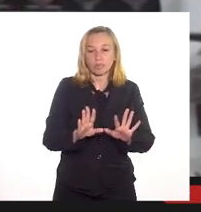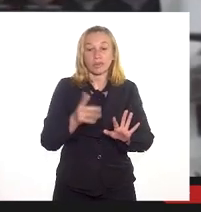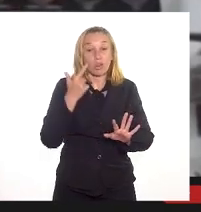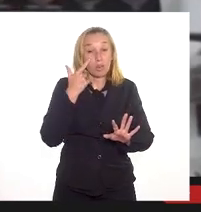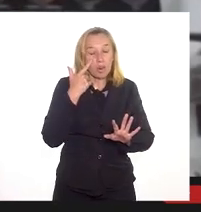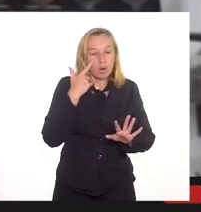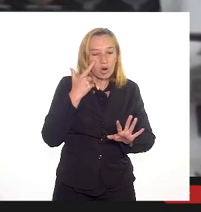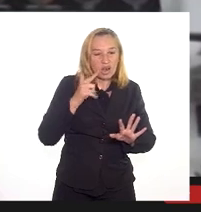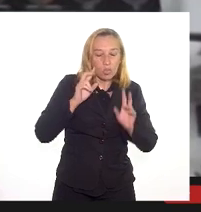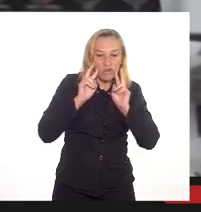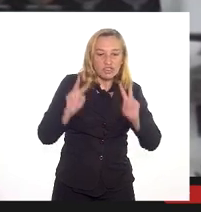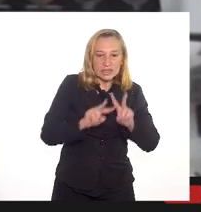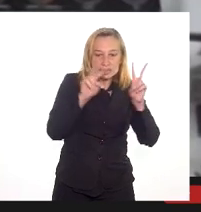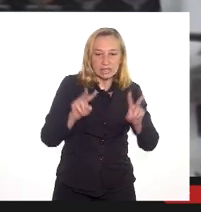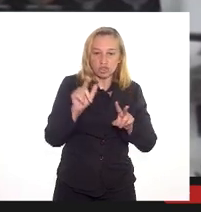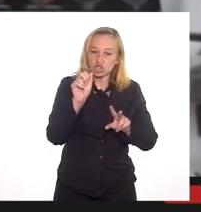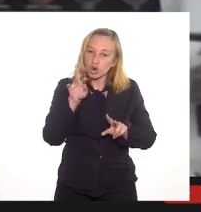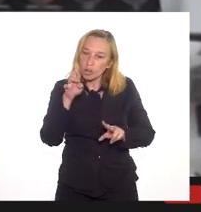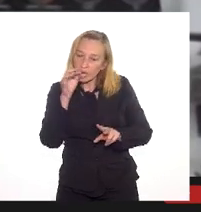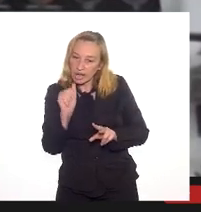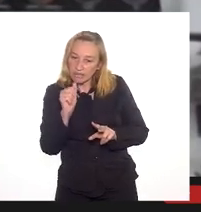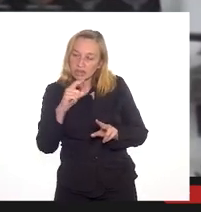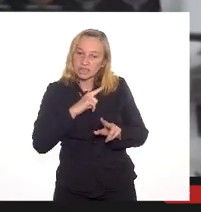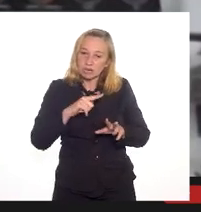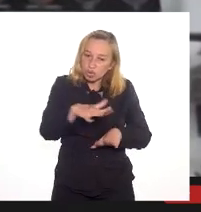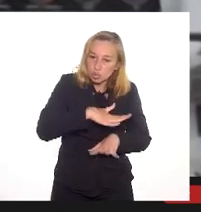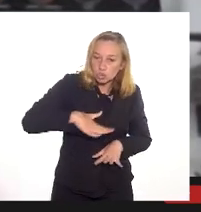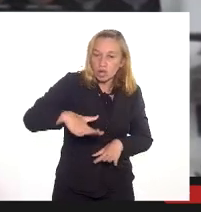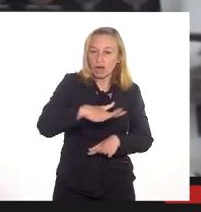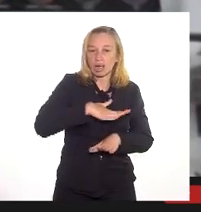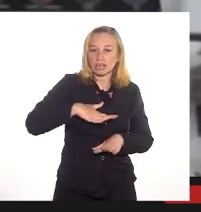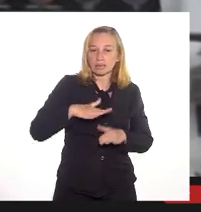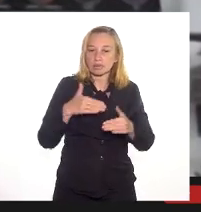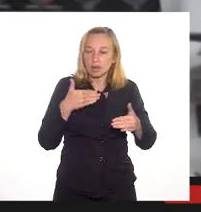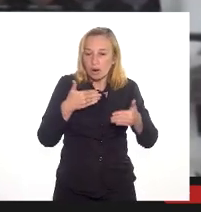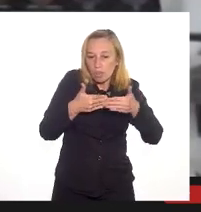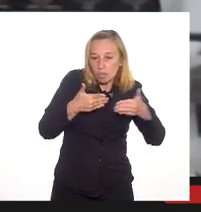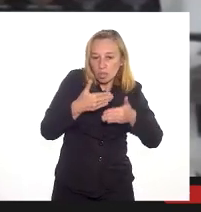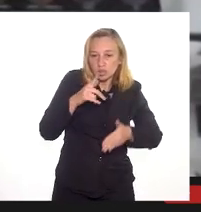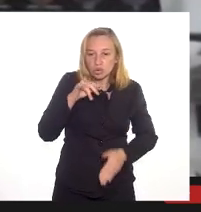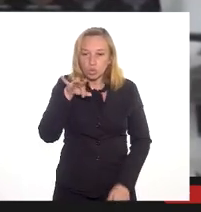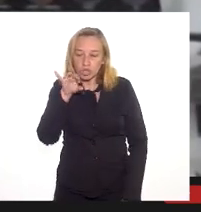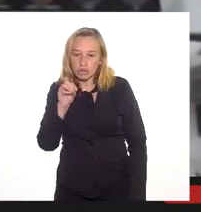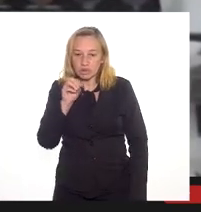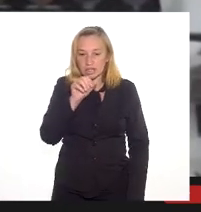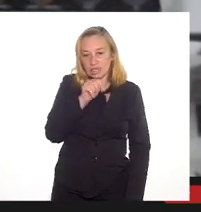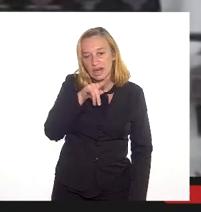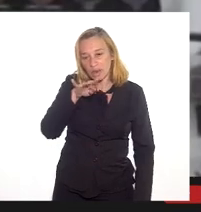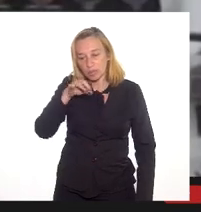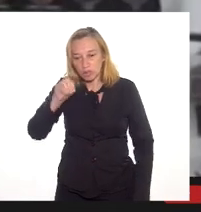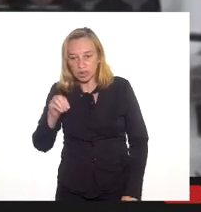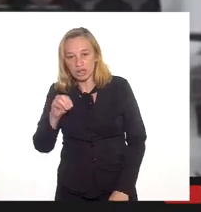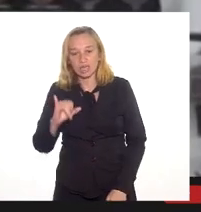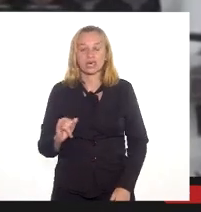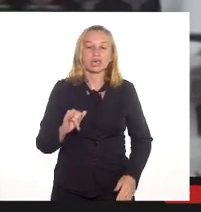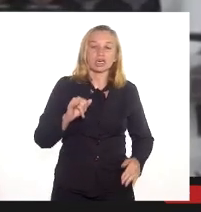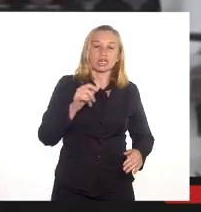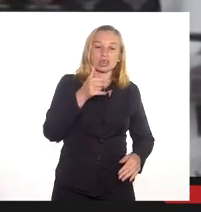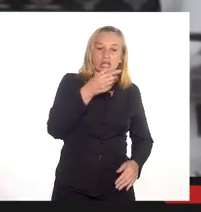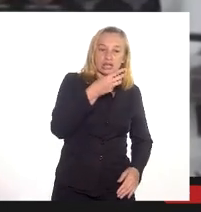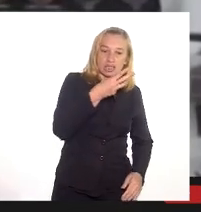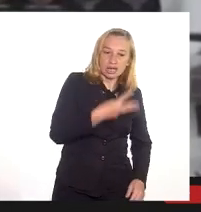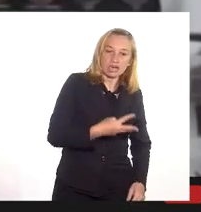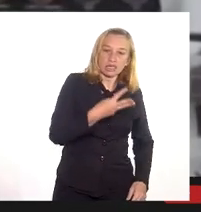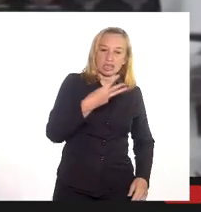geográfica dessa área, a gente tem uma área próxima ao Rio Sayapuí de mais ou menos 300 mil metros